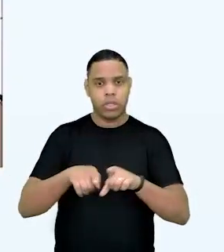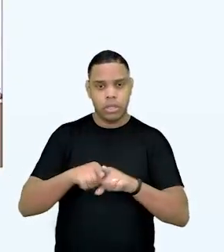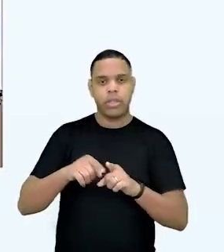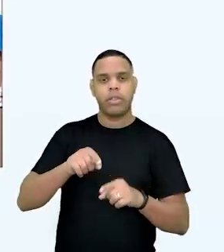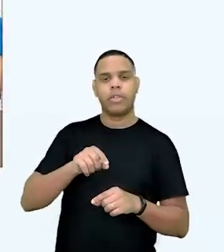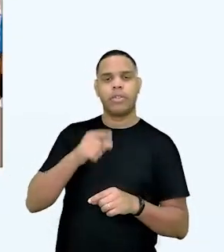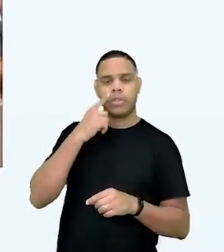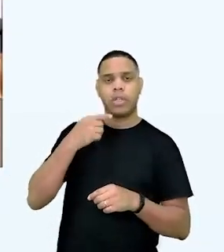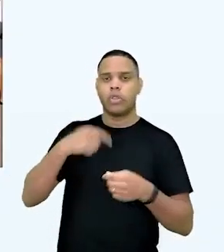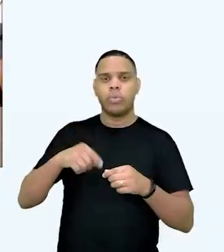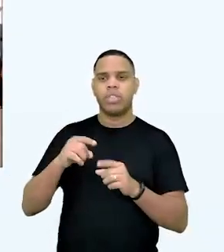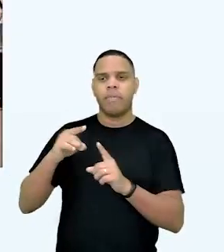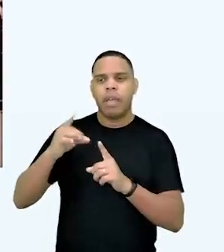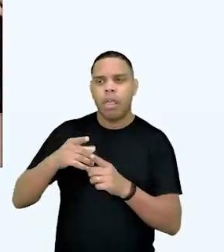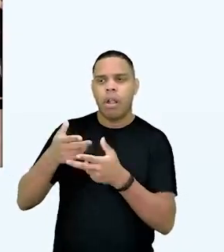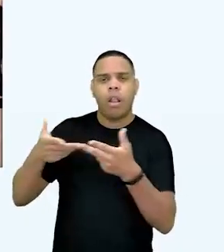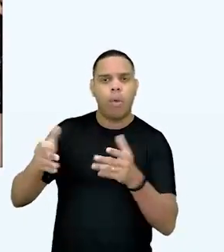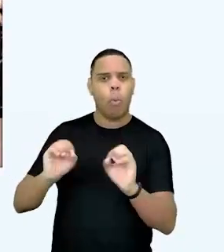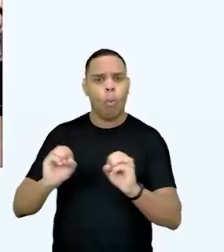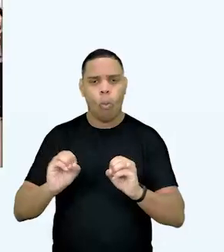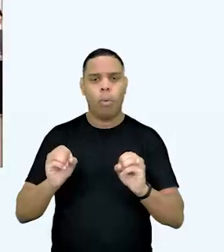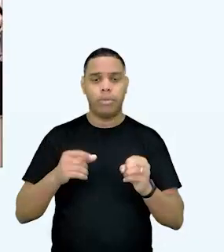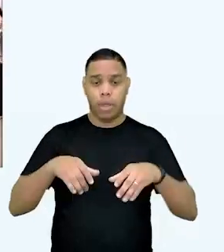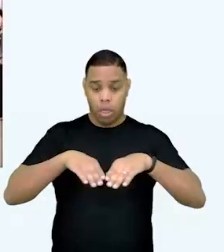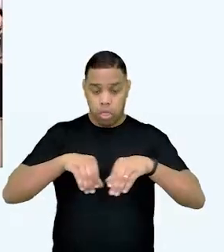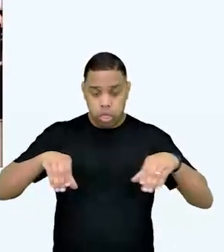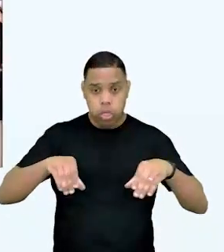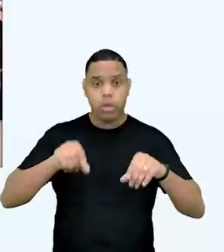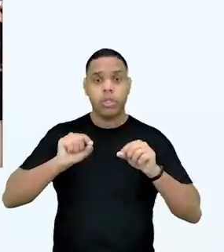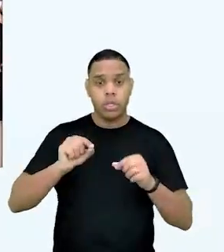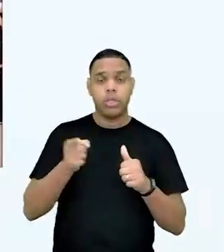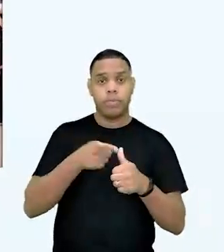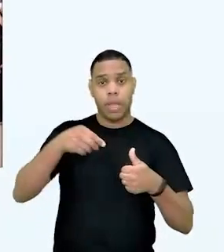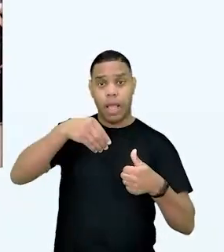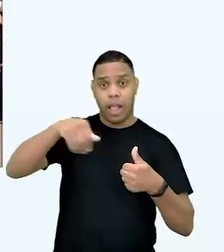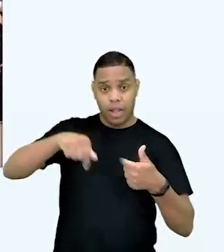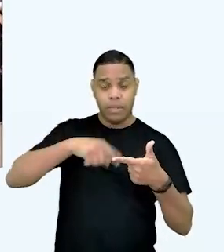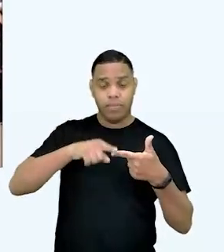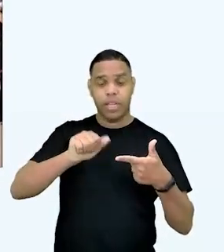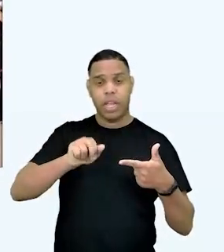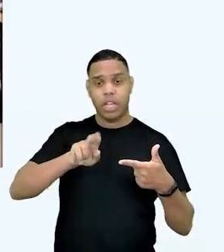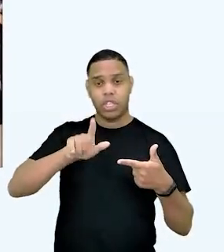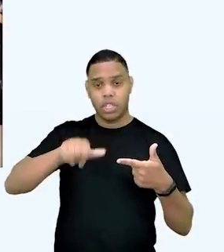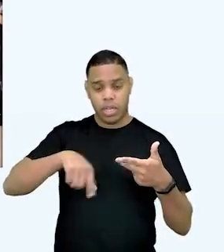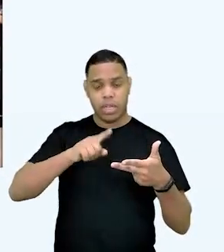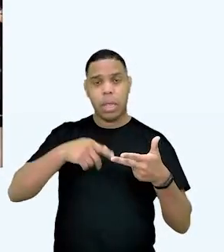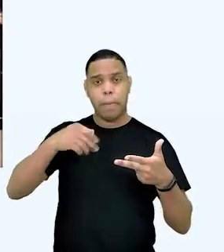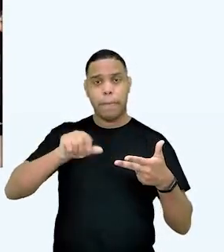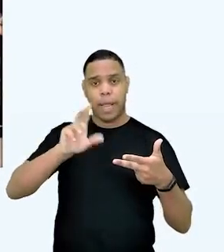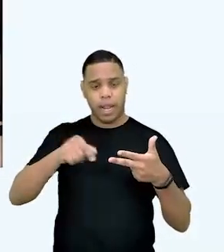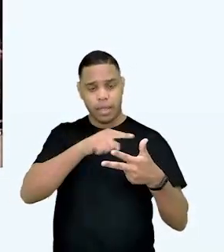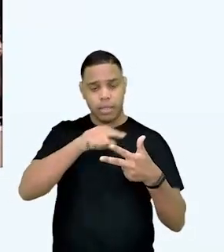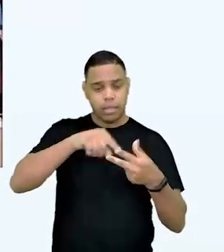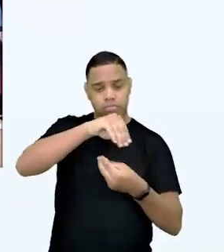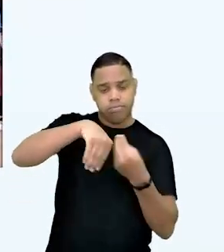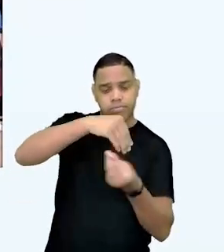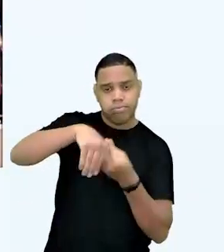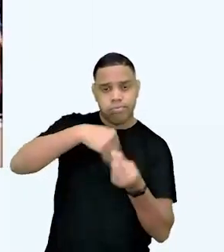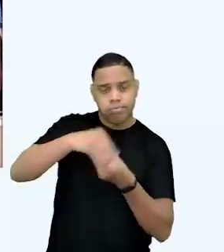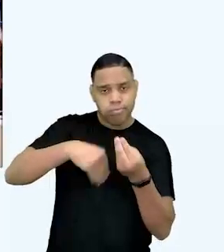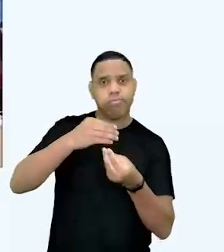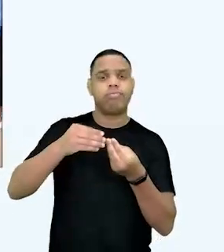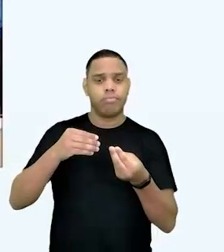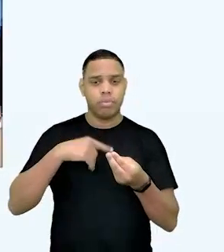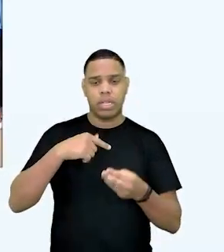de viga, não é de nenhuma estrutura. E a marca dele é basicamente areia, argila e palha. Uma proporção,